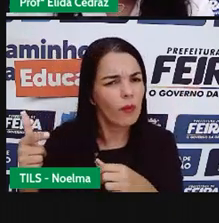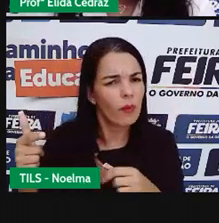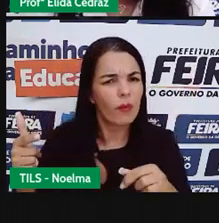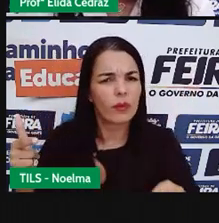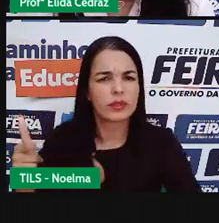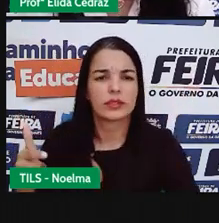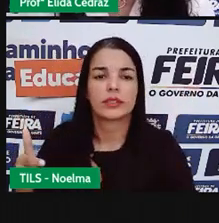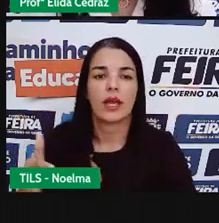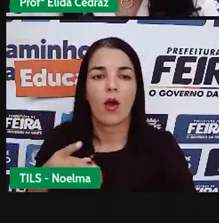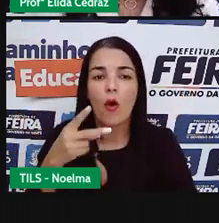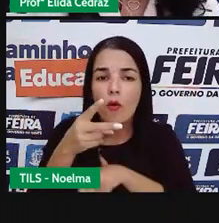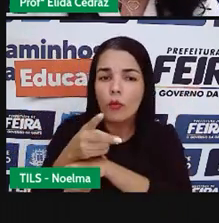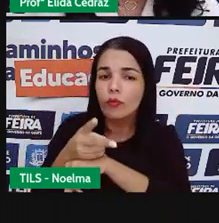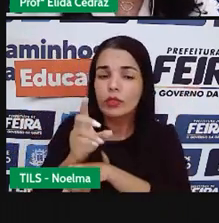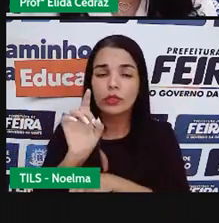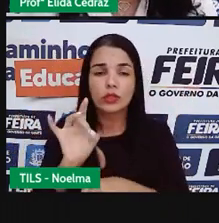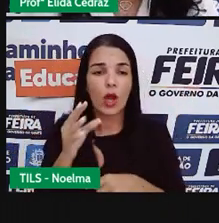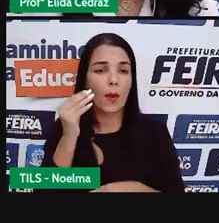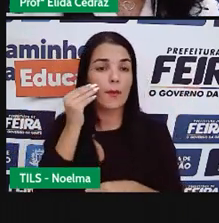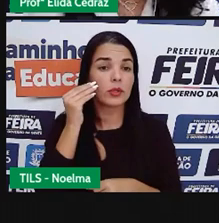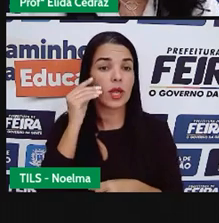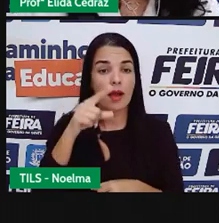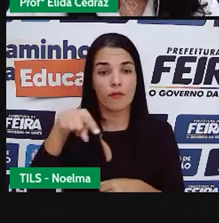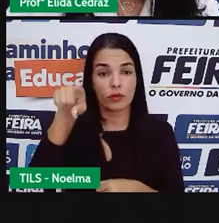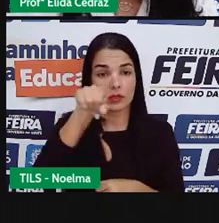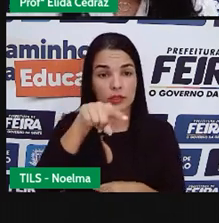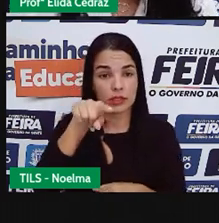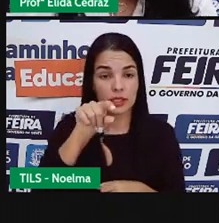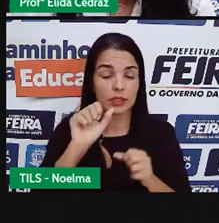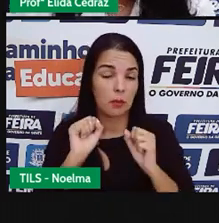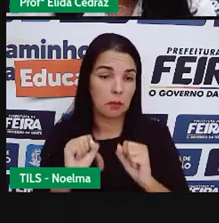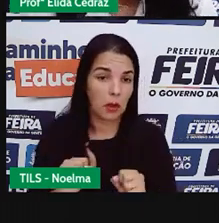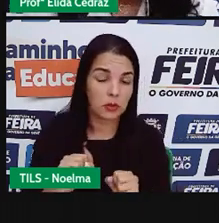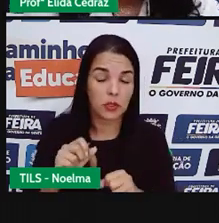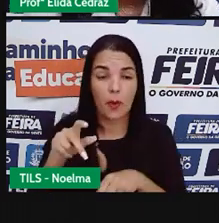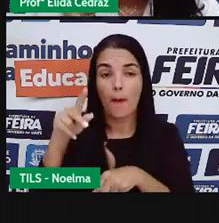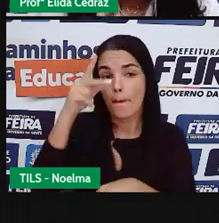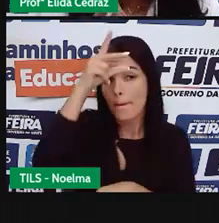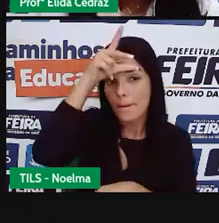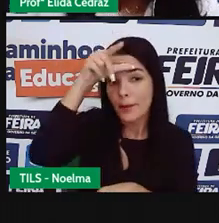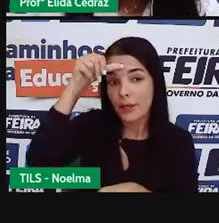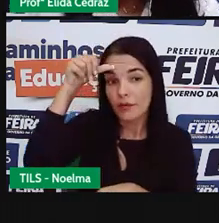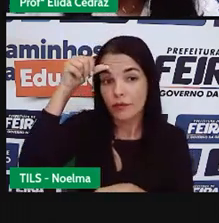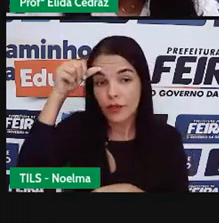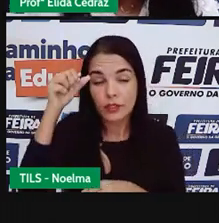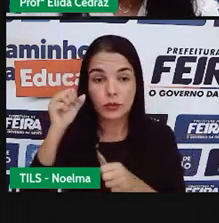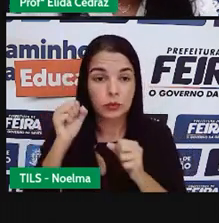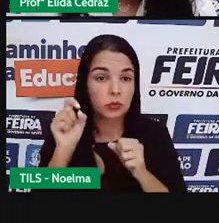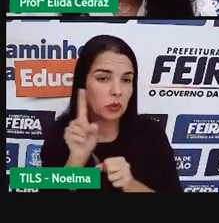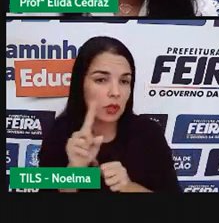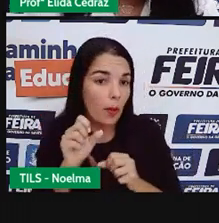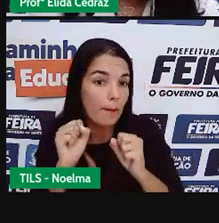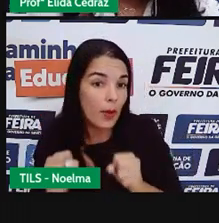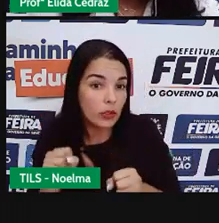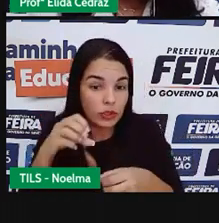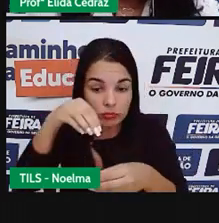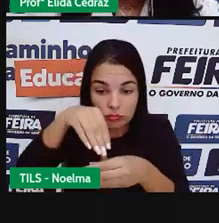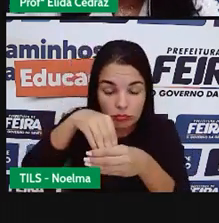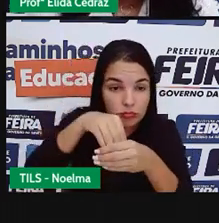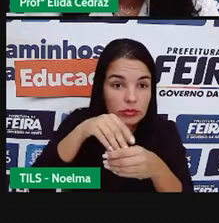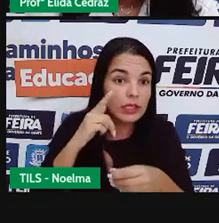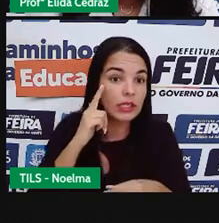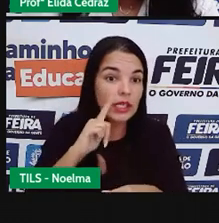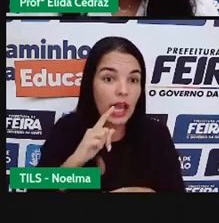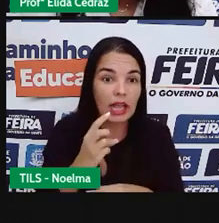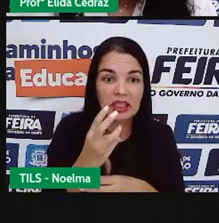mostrar para você que o prefeito não pode ser reeleito mais do que duas vezes. Ele tem direito a